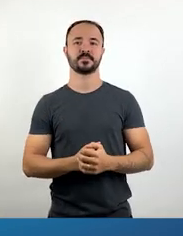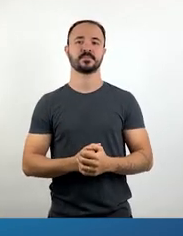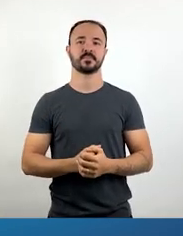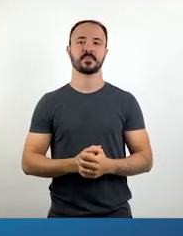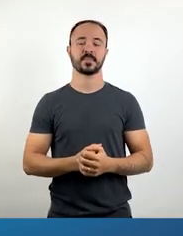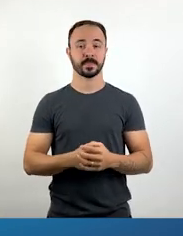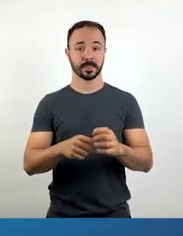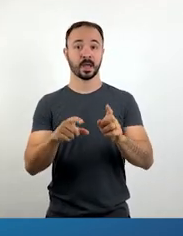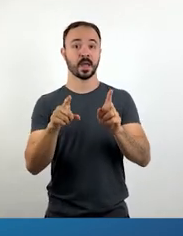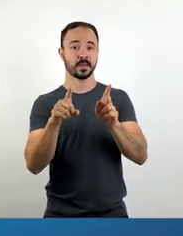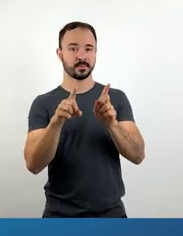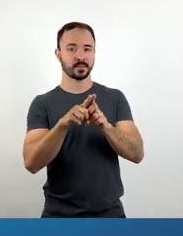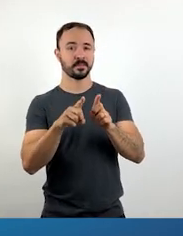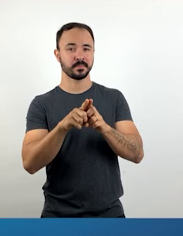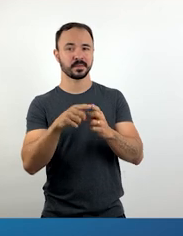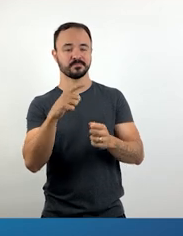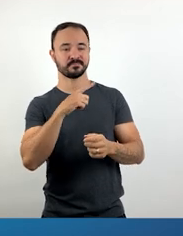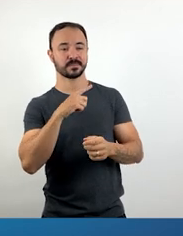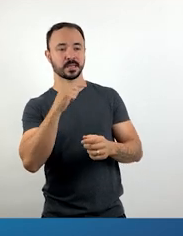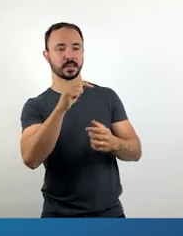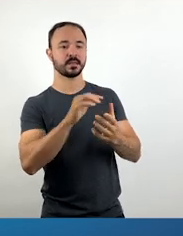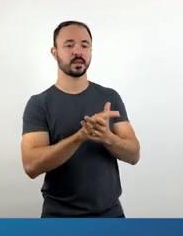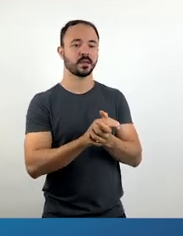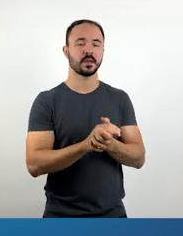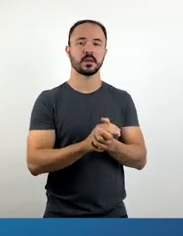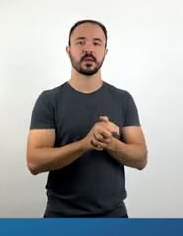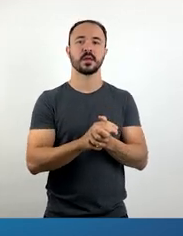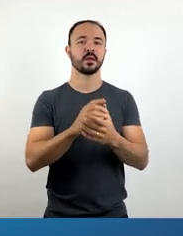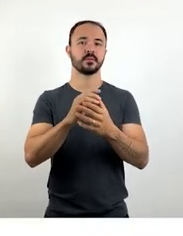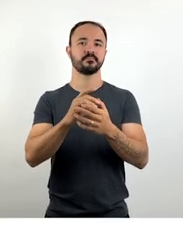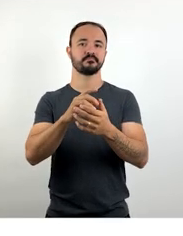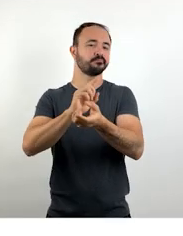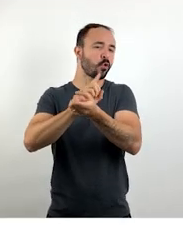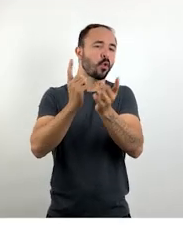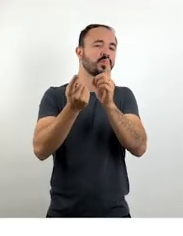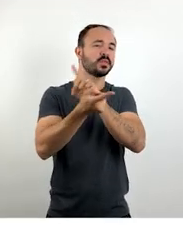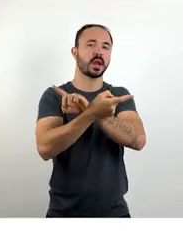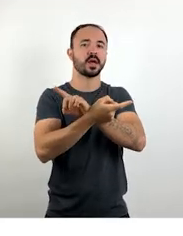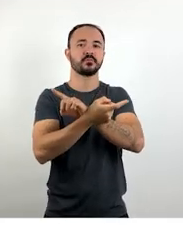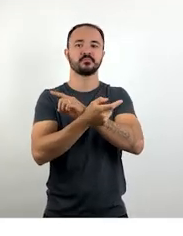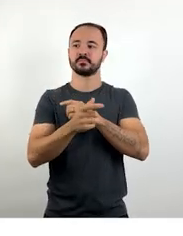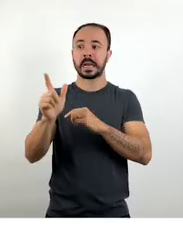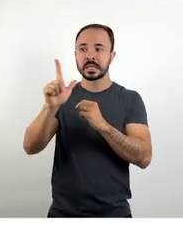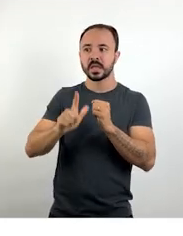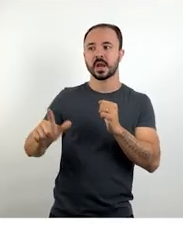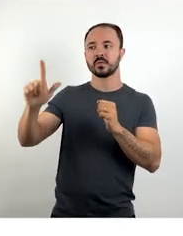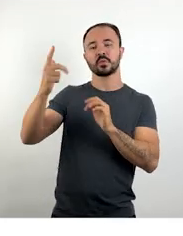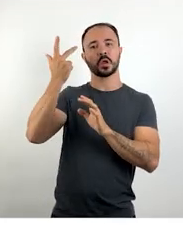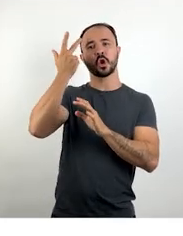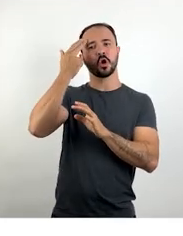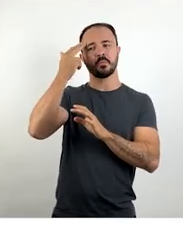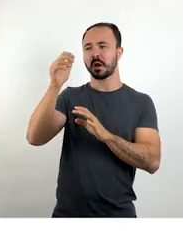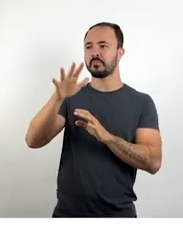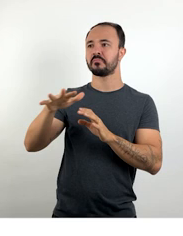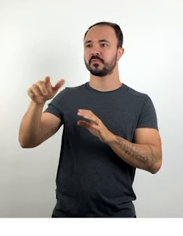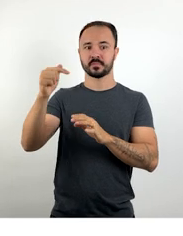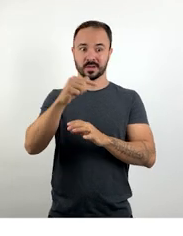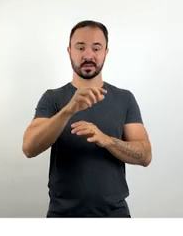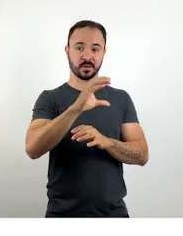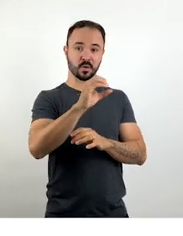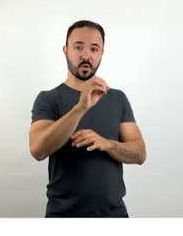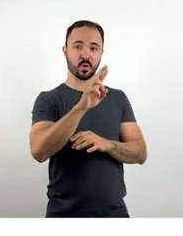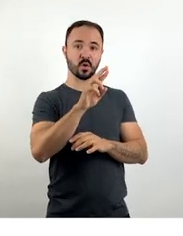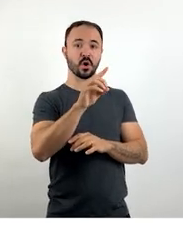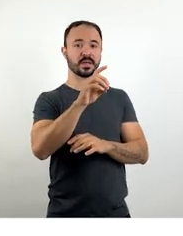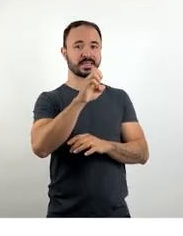Temos também a oposição à literatura tradicional. As xilogravuras que ilustram as páginas dos